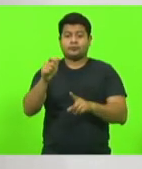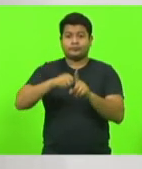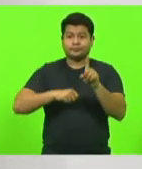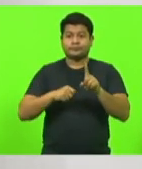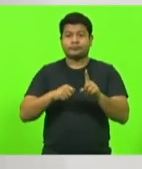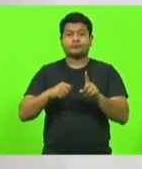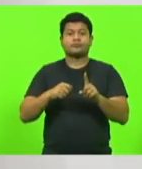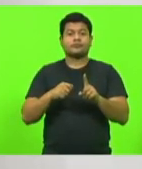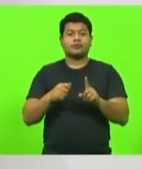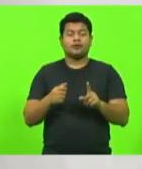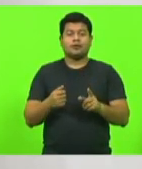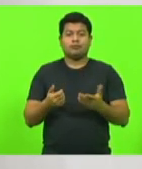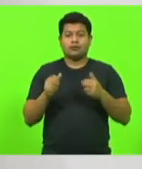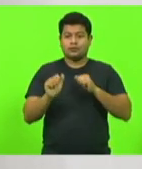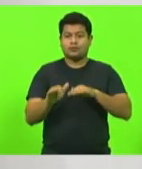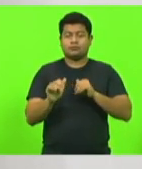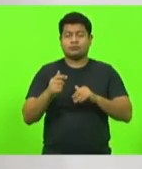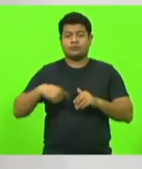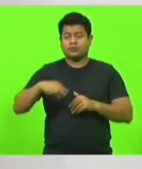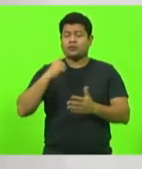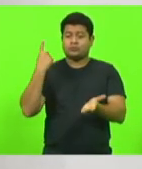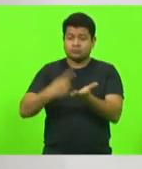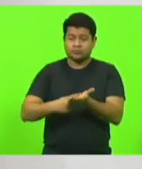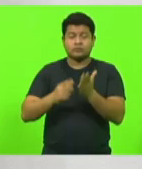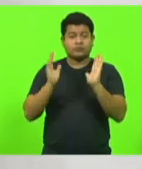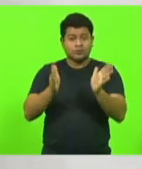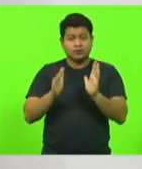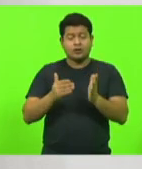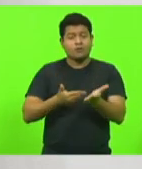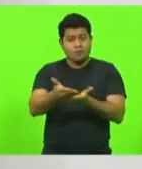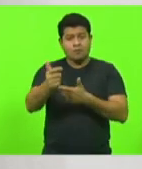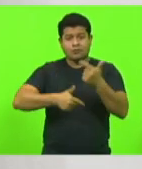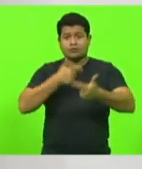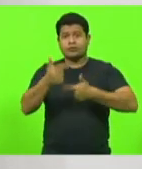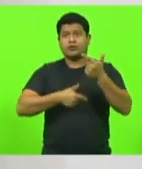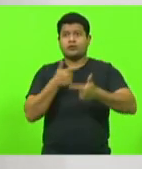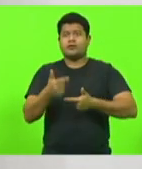Foi acordado isso, foi acordado isso.